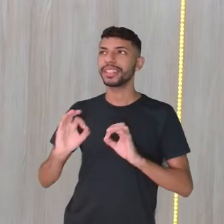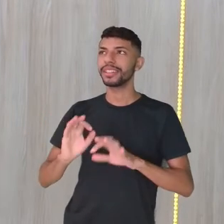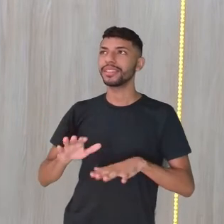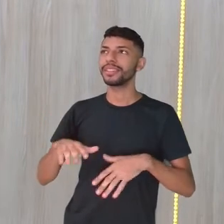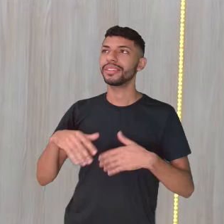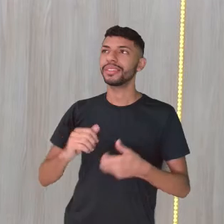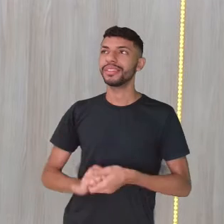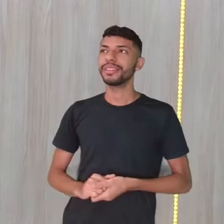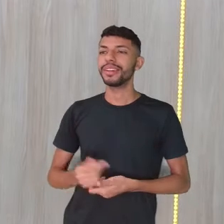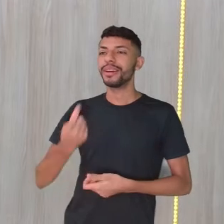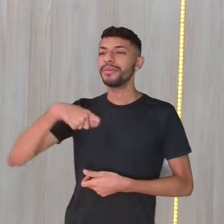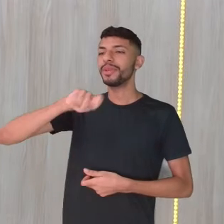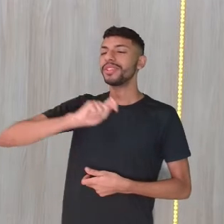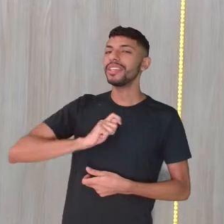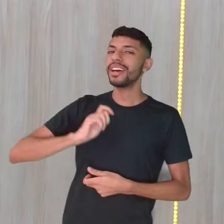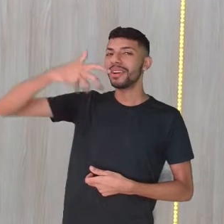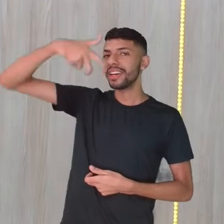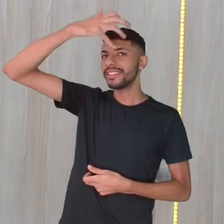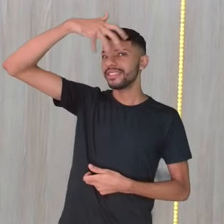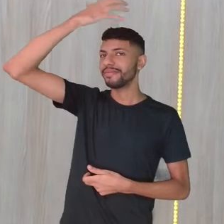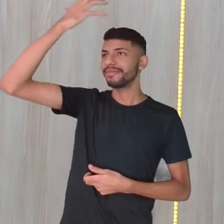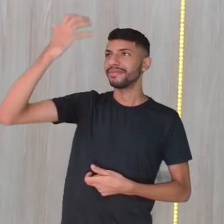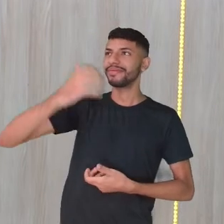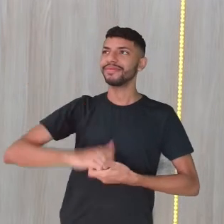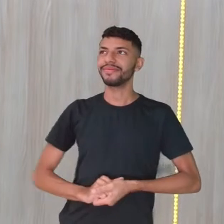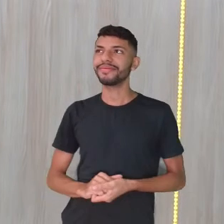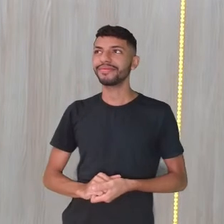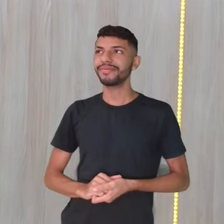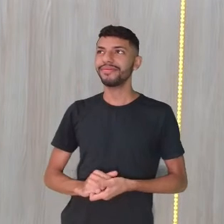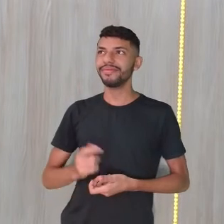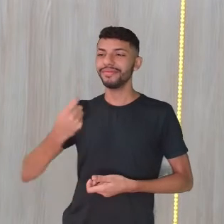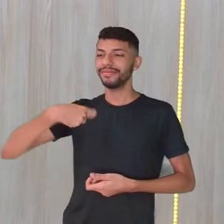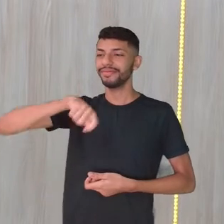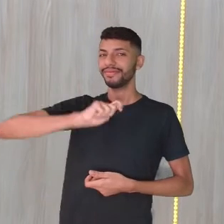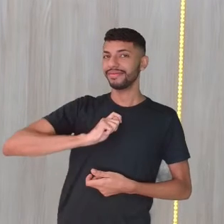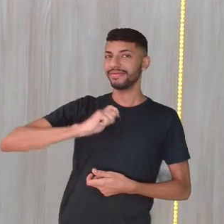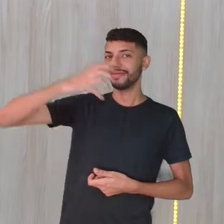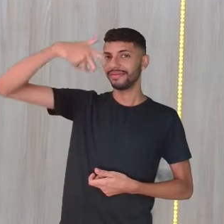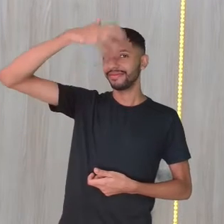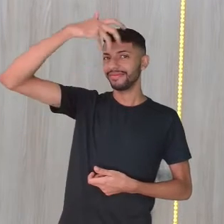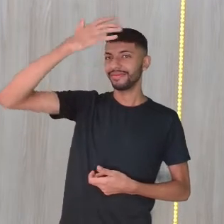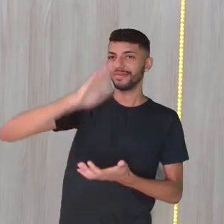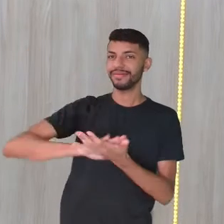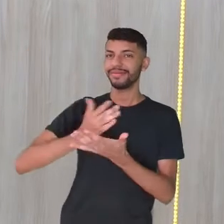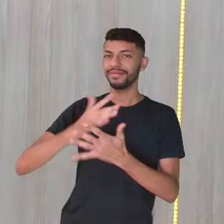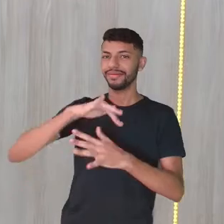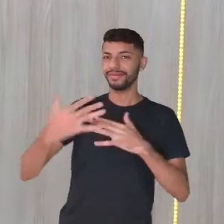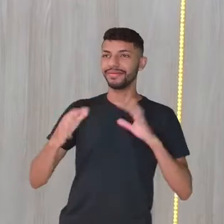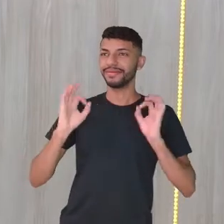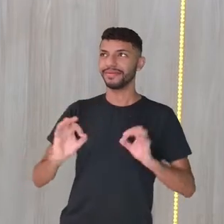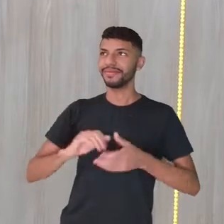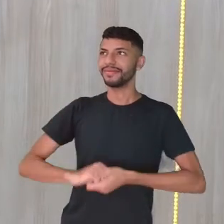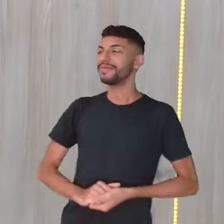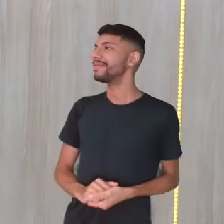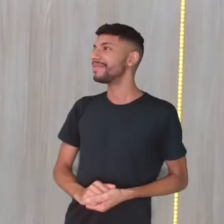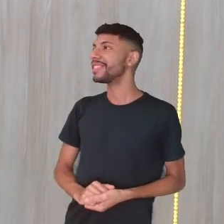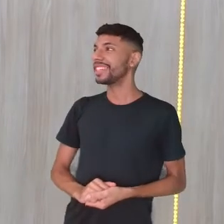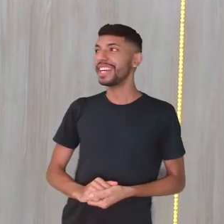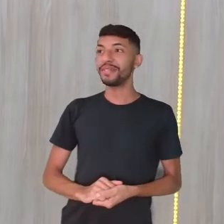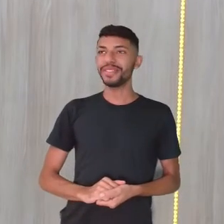é o teu apelido? Sinal. É o Sinal. Olha lá, que lindo, o Sinal de Bruno. Legal.